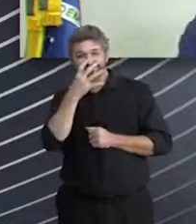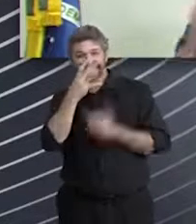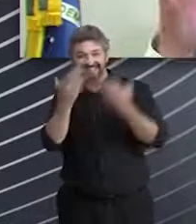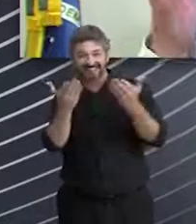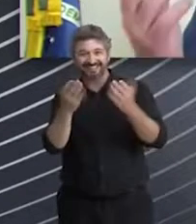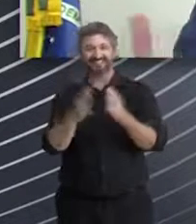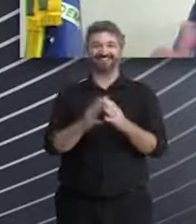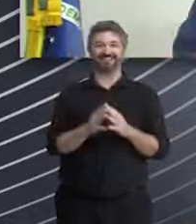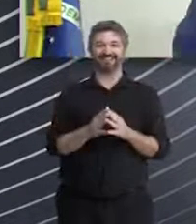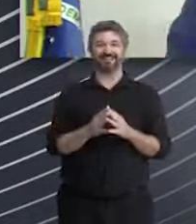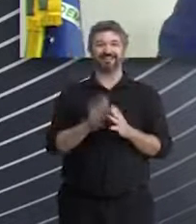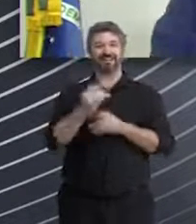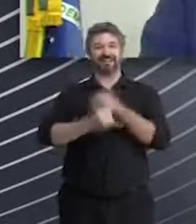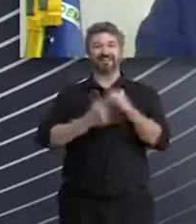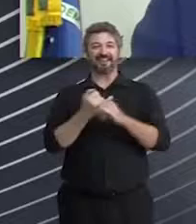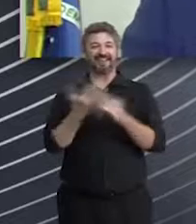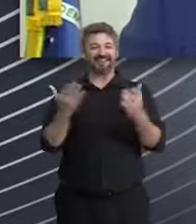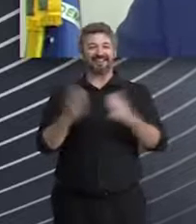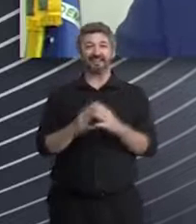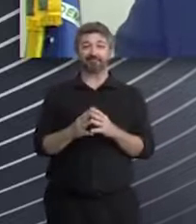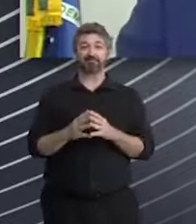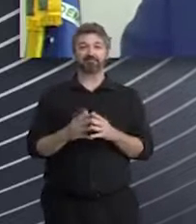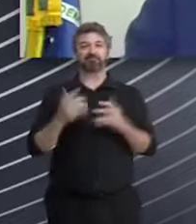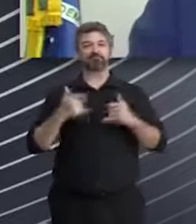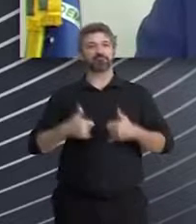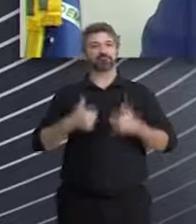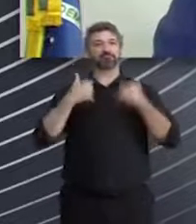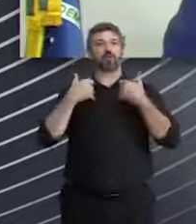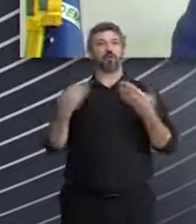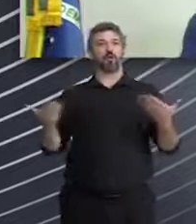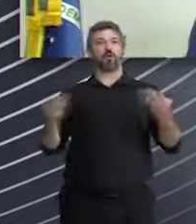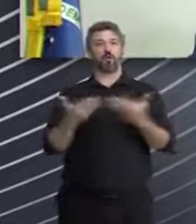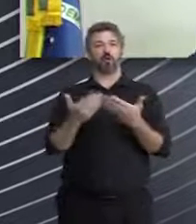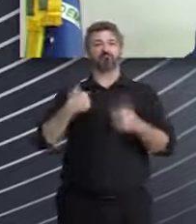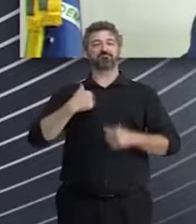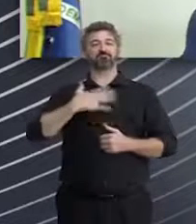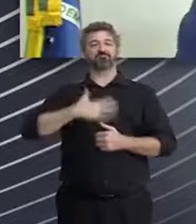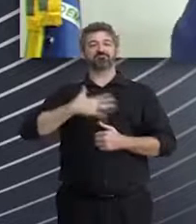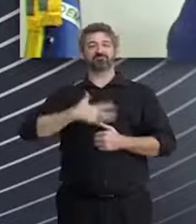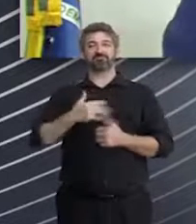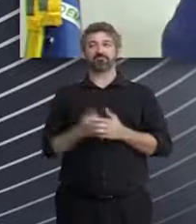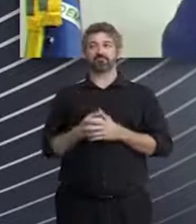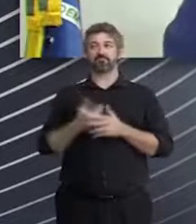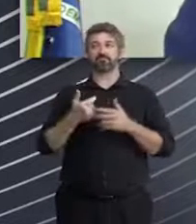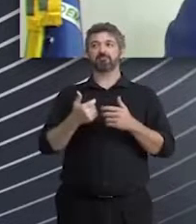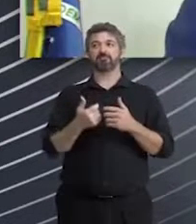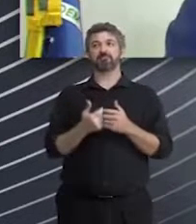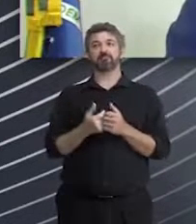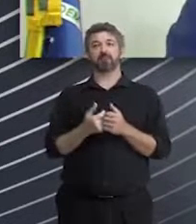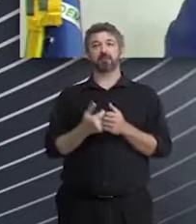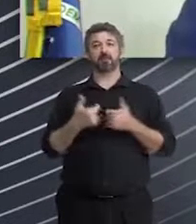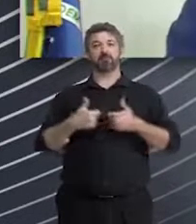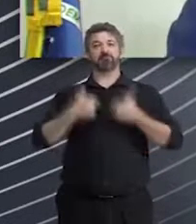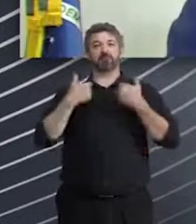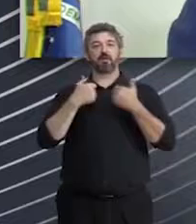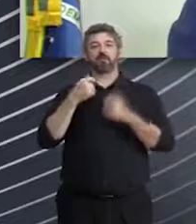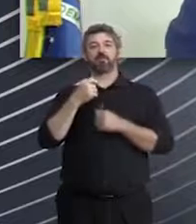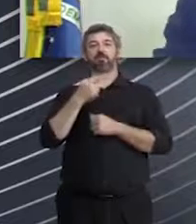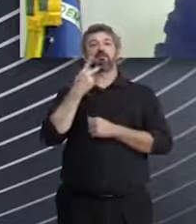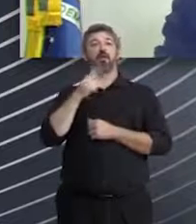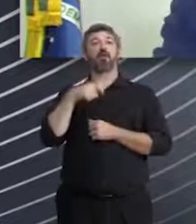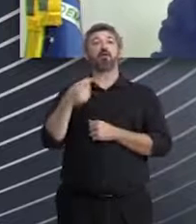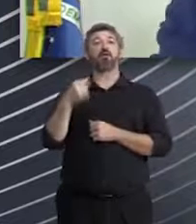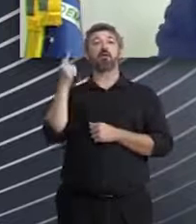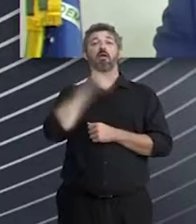anunciou o chame a Frida. É com muito orgulho e satisfação que tenho a honra de anunciar